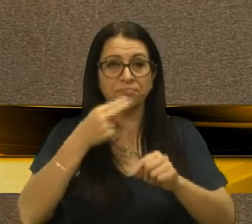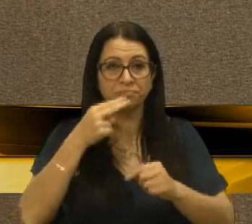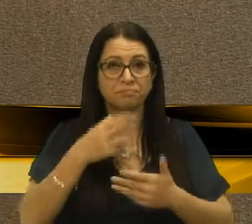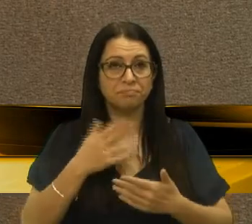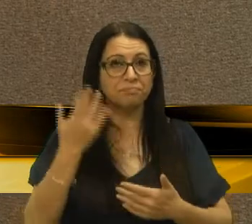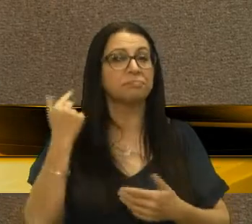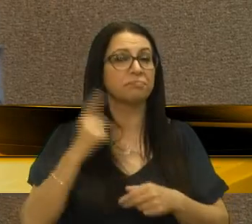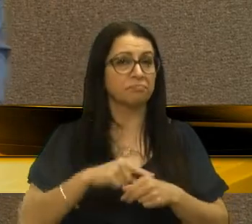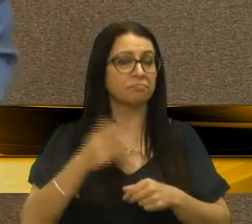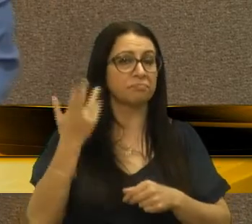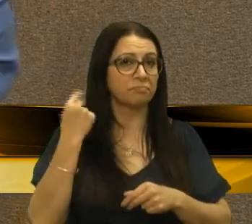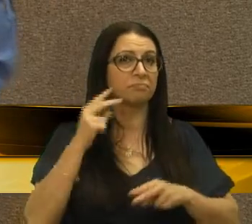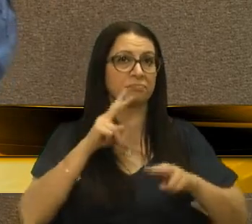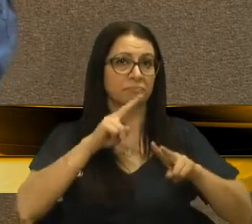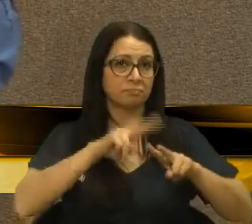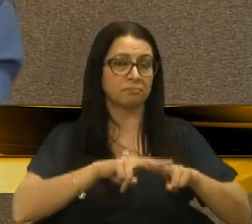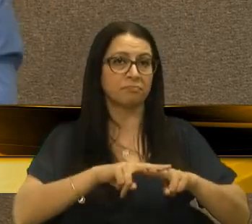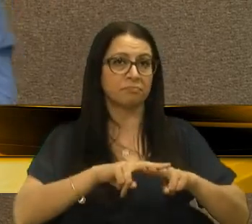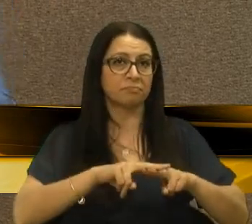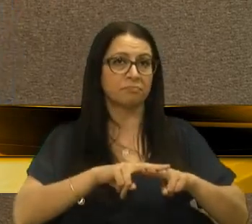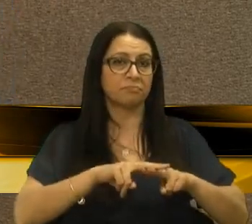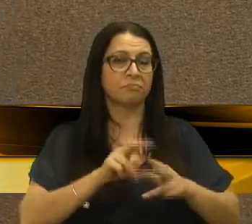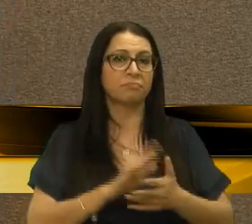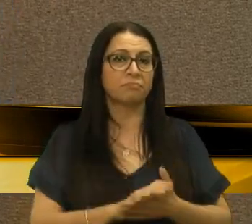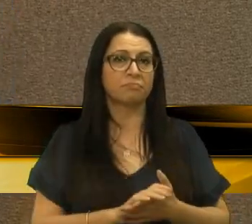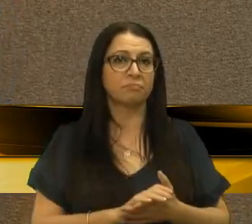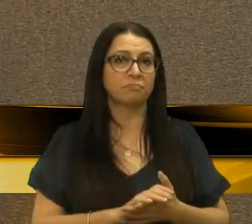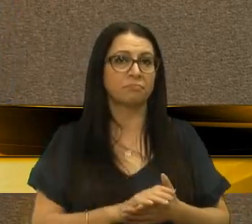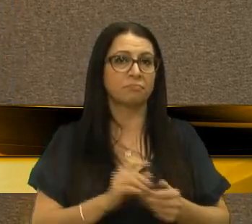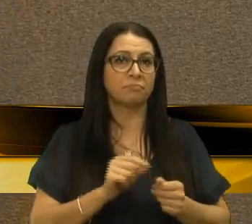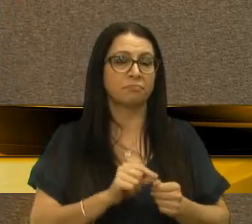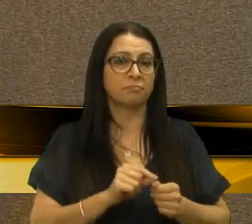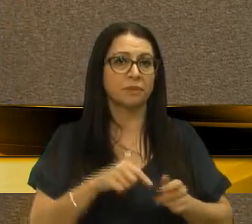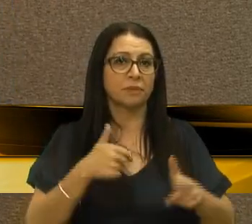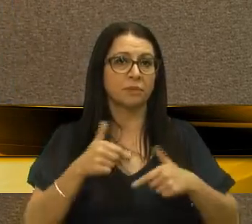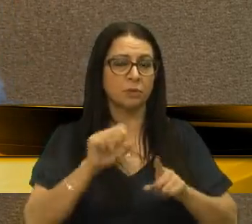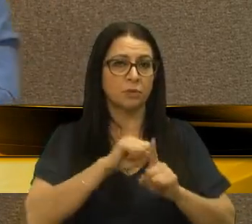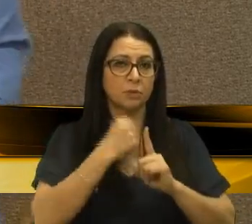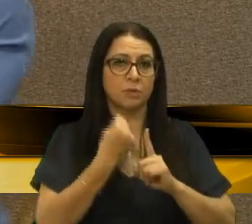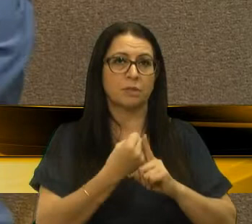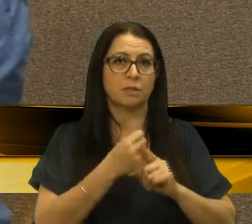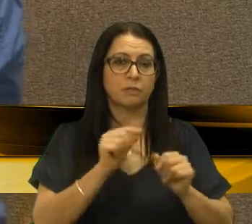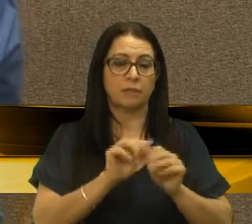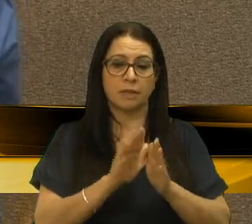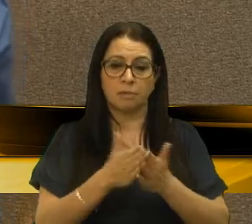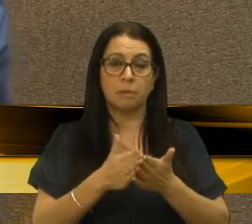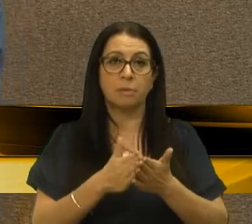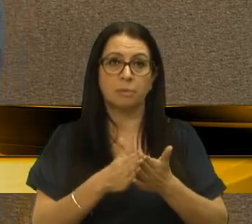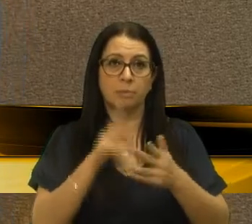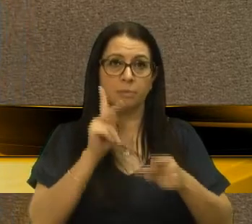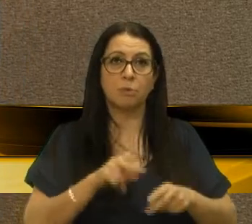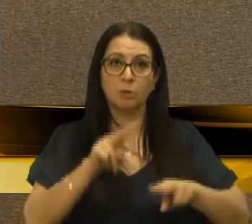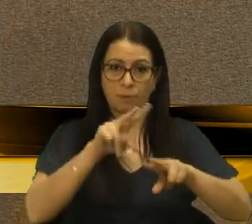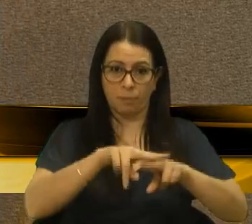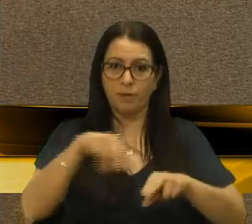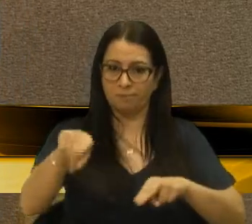uma época lá no presídio, a gente fazia trabalho social, levava a Bíblia para os detentos, para